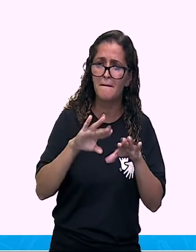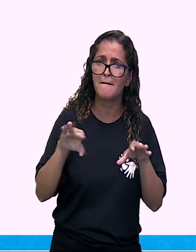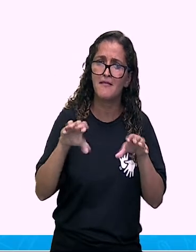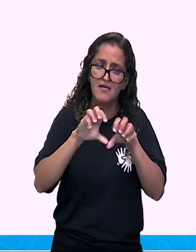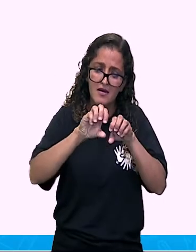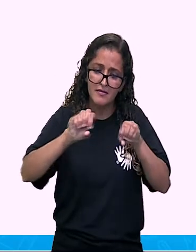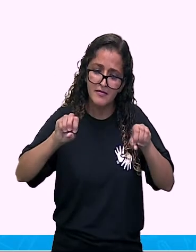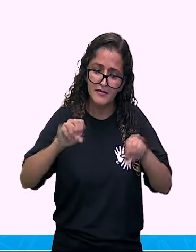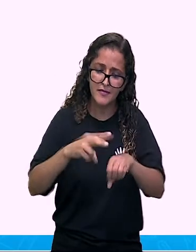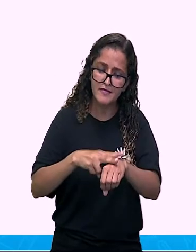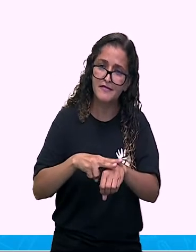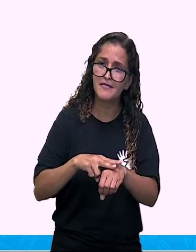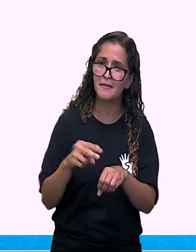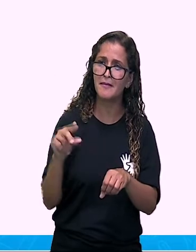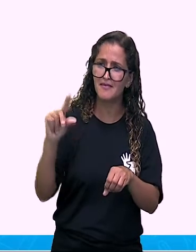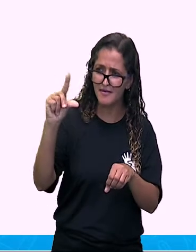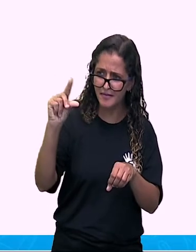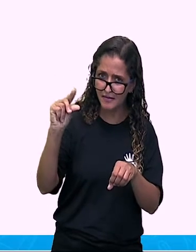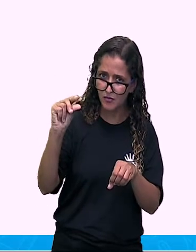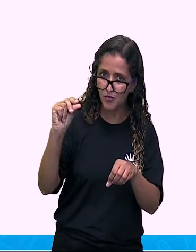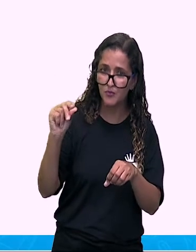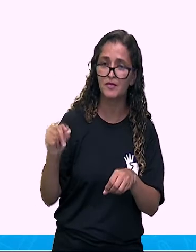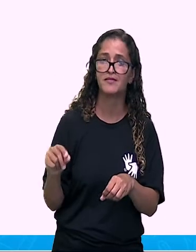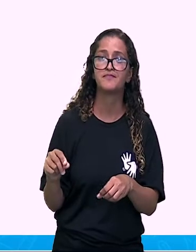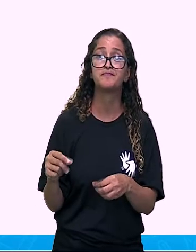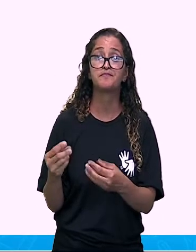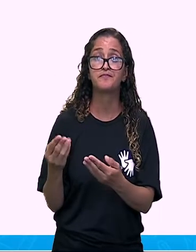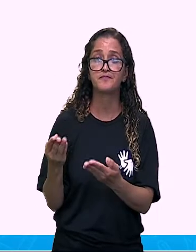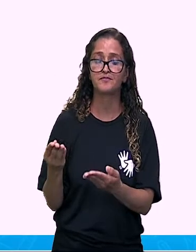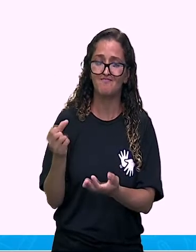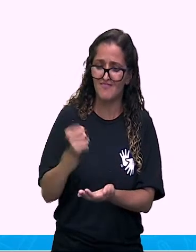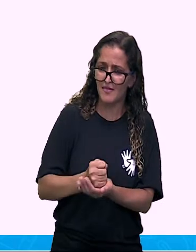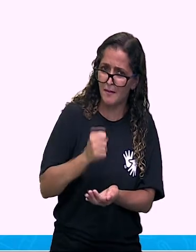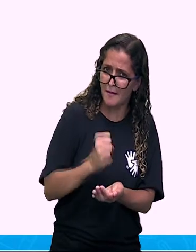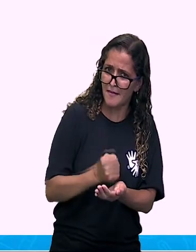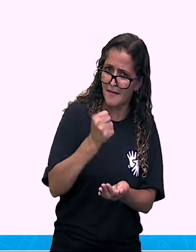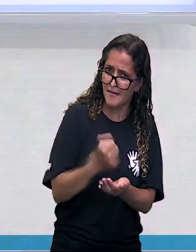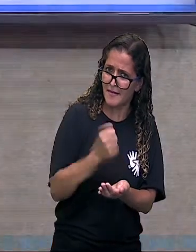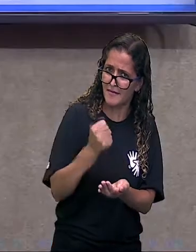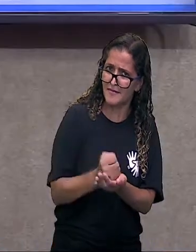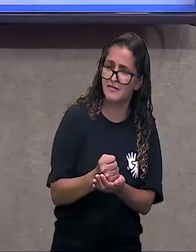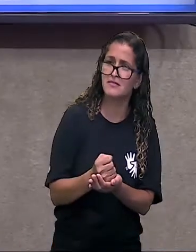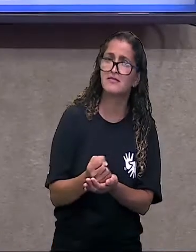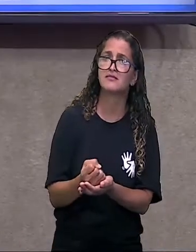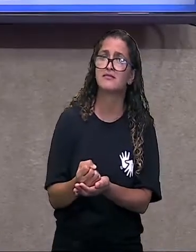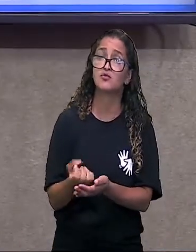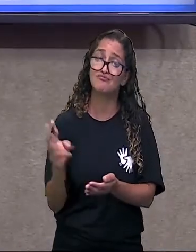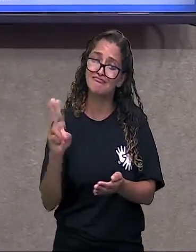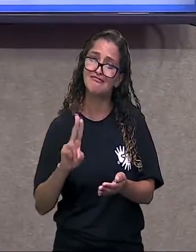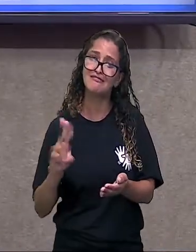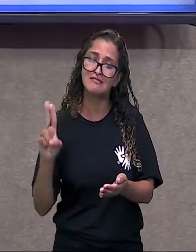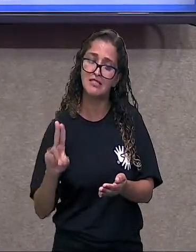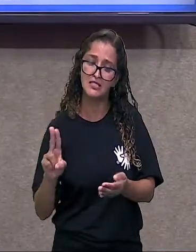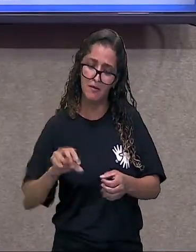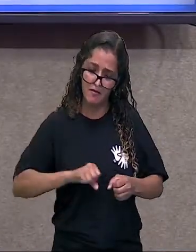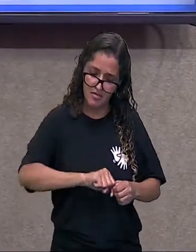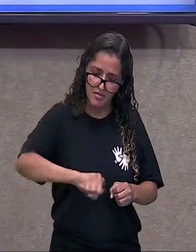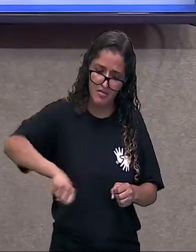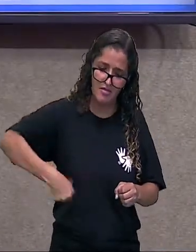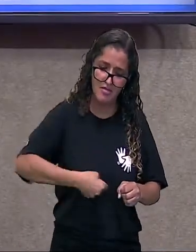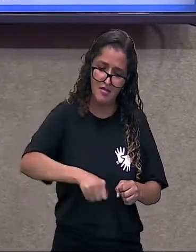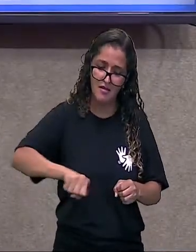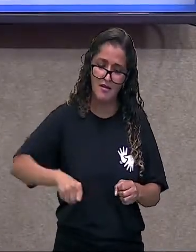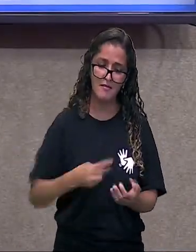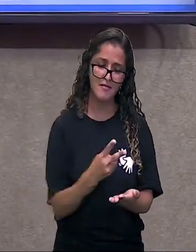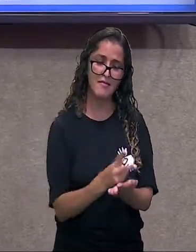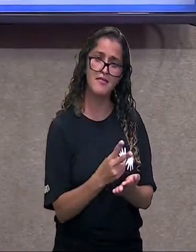né? Miso e o alho, que geralmente a gente coloca na comidinha todo dia, tá? Então, esses